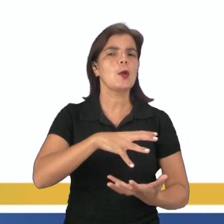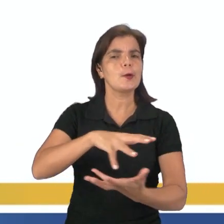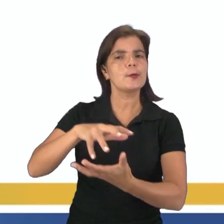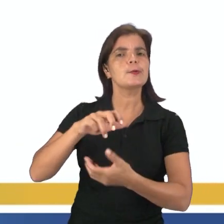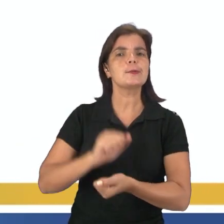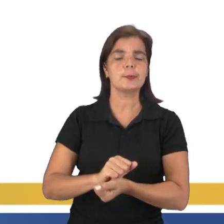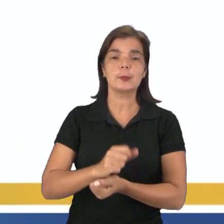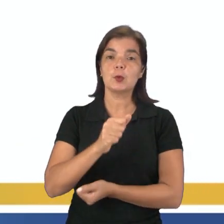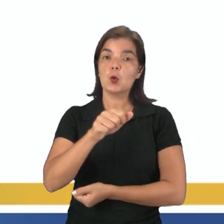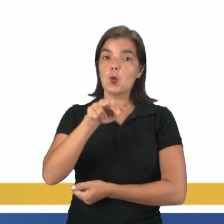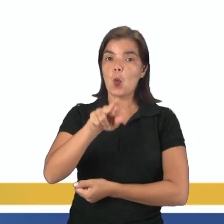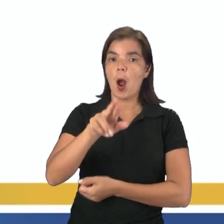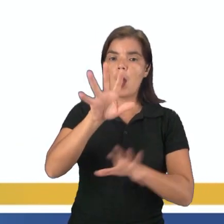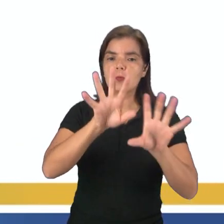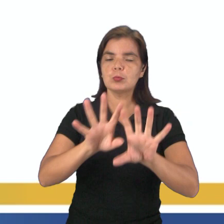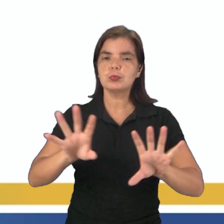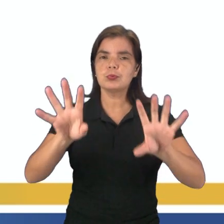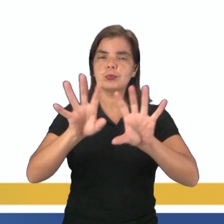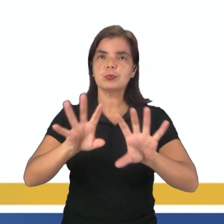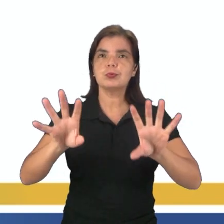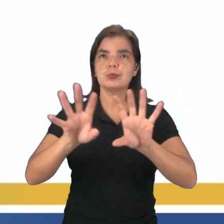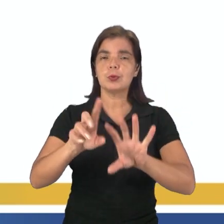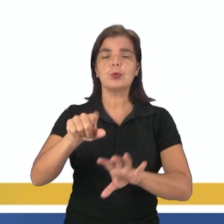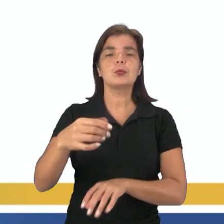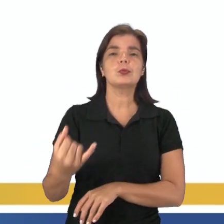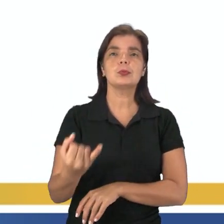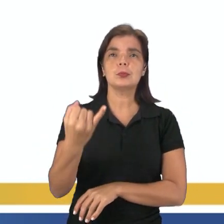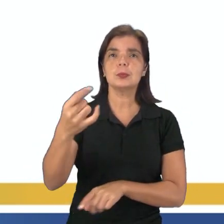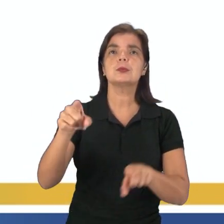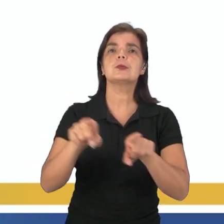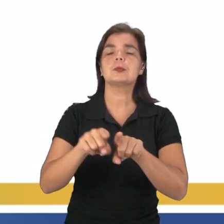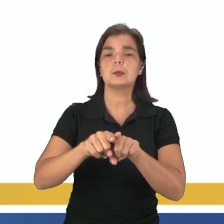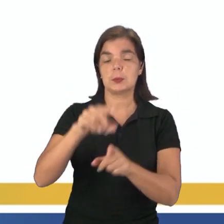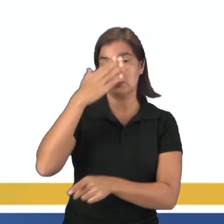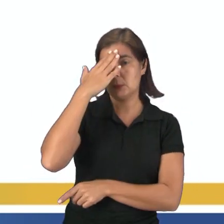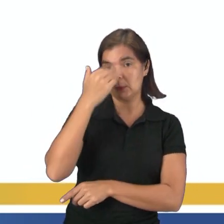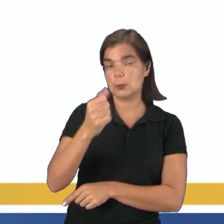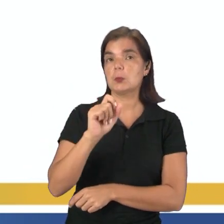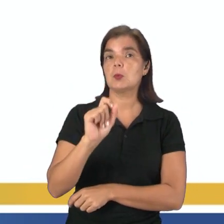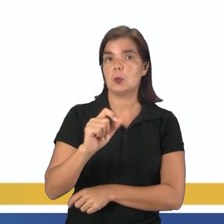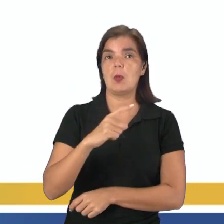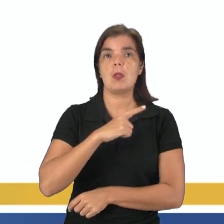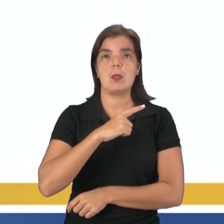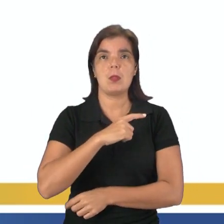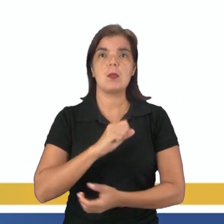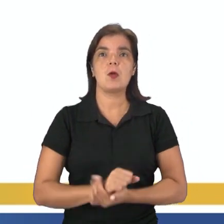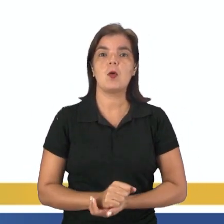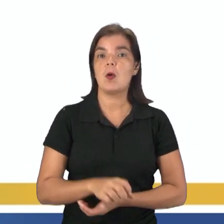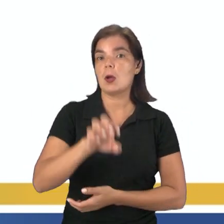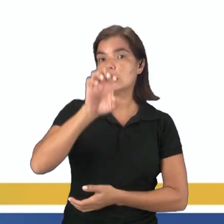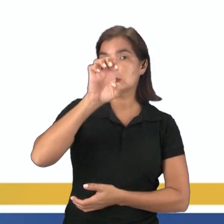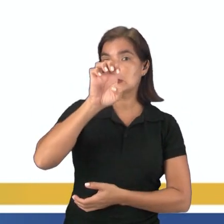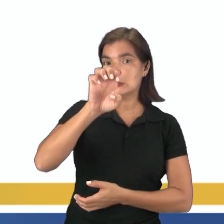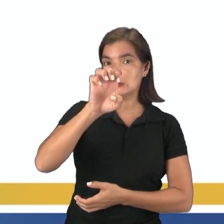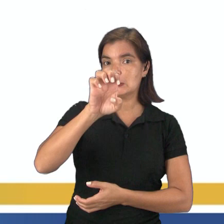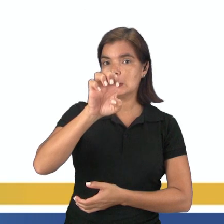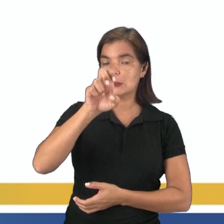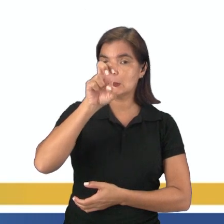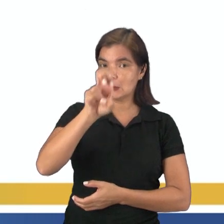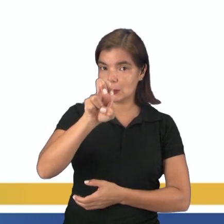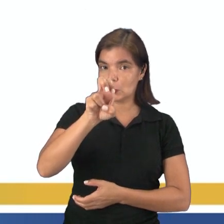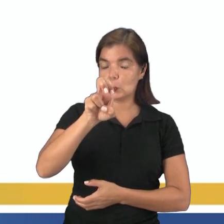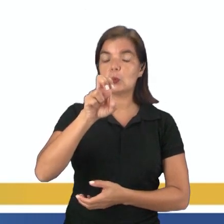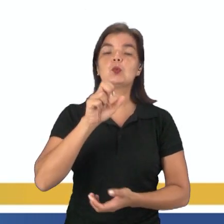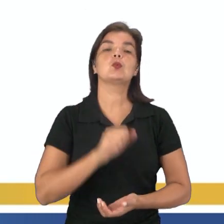camada de ar que está envolvendo o nosso planeta. E aí, o que é importante a gente saber sobre a atmosfera? Que ela tem cinco camadas. Lembra das